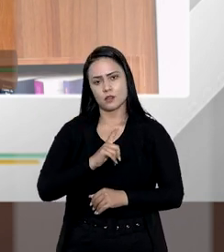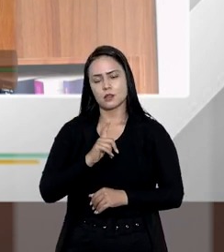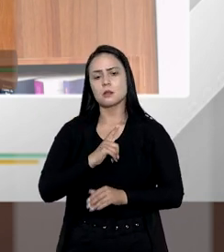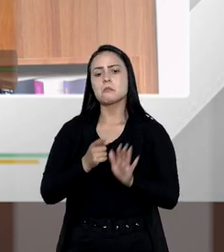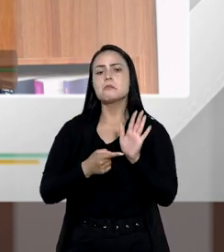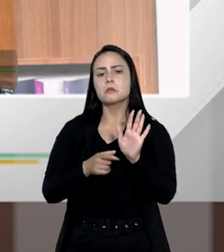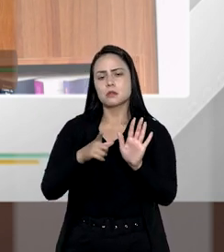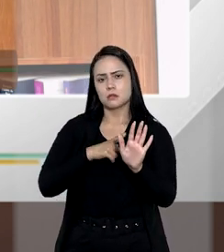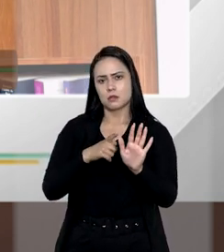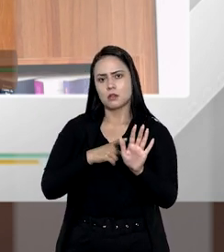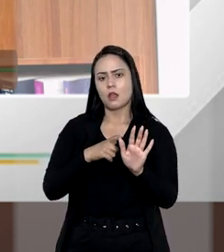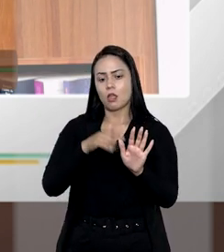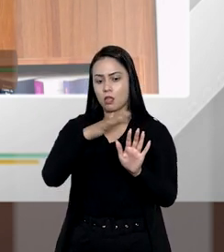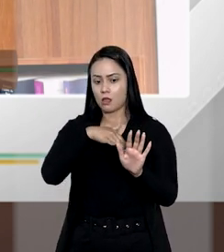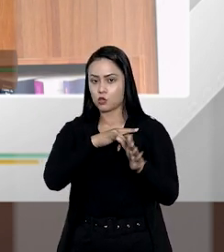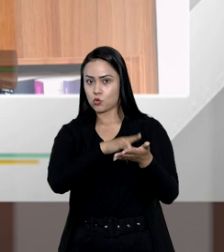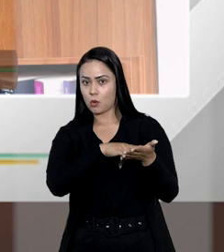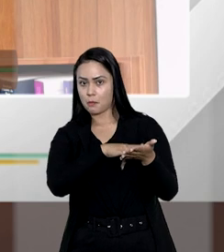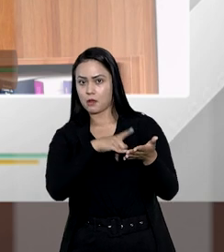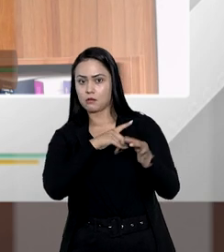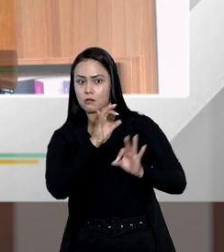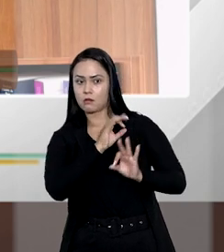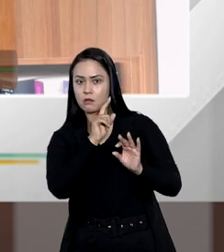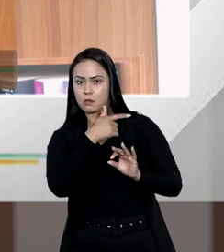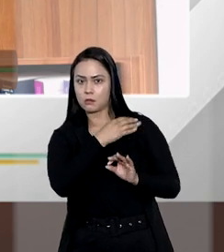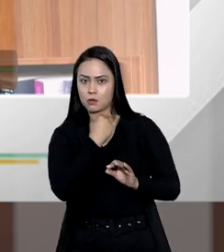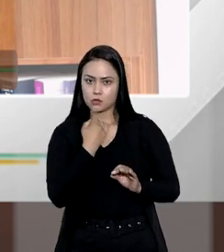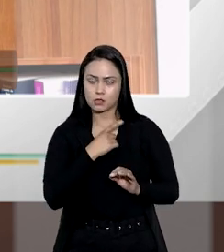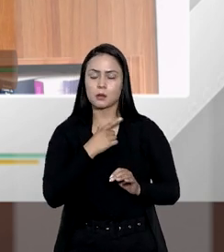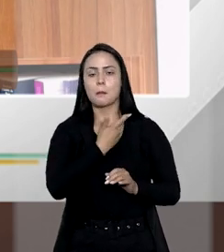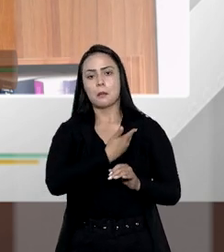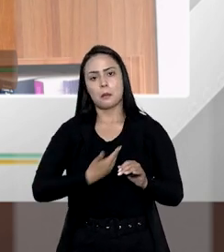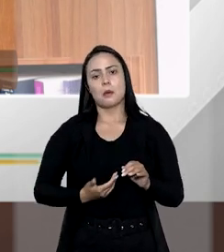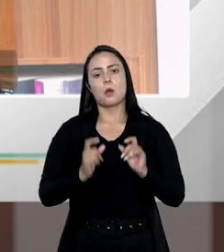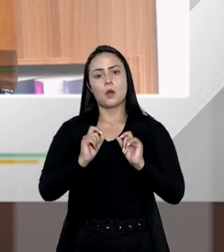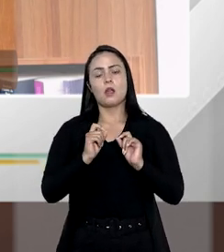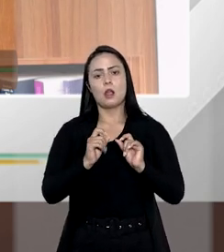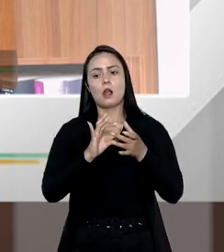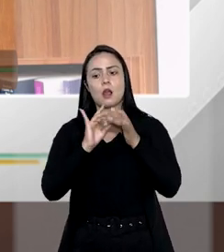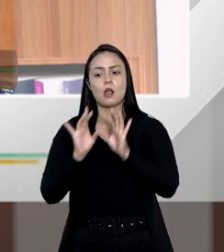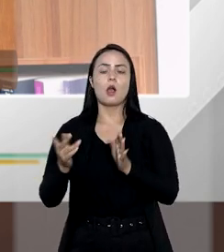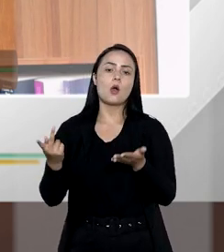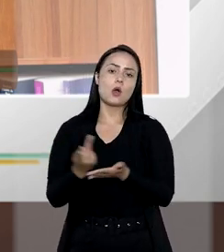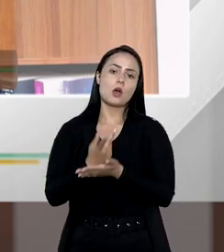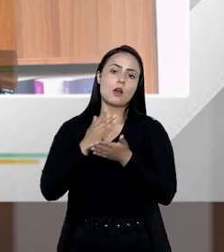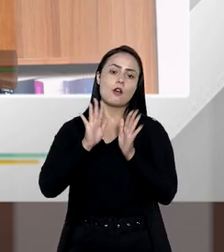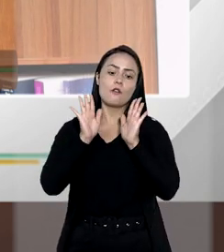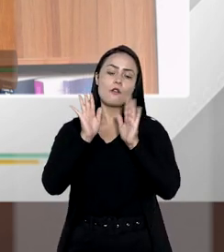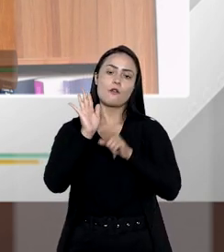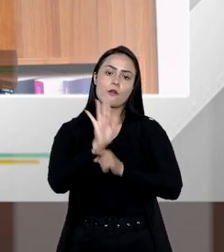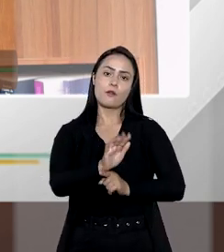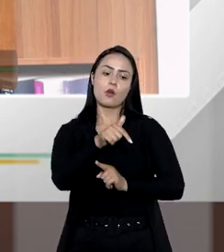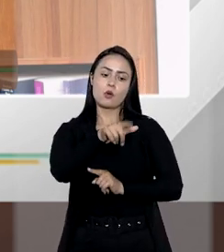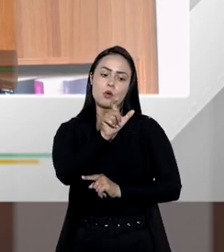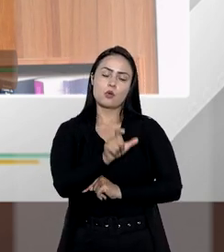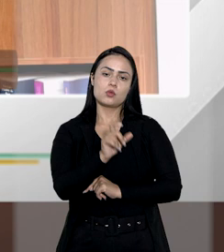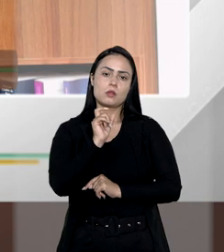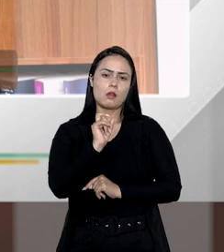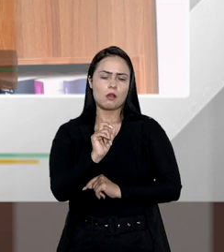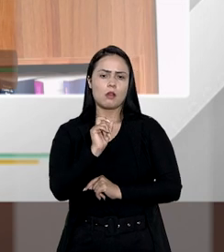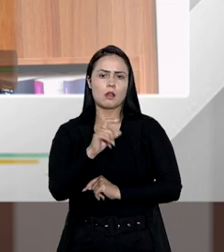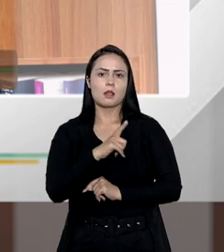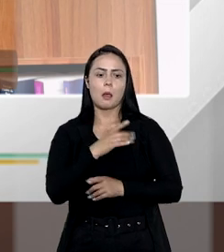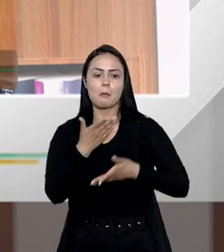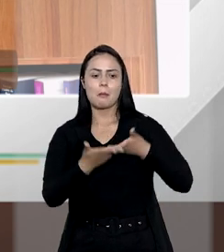tem que ser feita por termos nos autos do inventário ou por instrumento público, essa renúncia, ela sempre ocorre em favor do monte, ou seja,